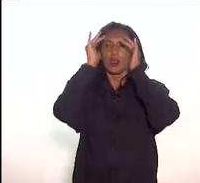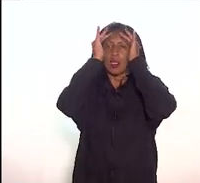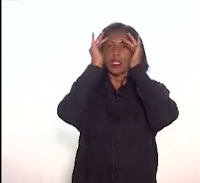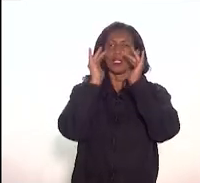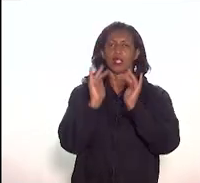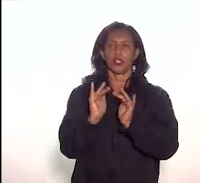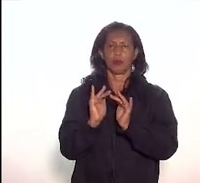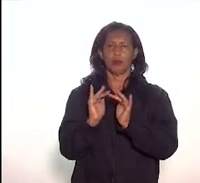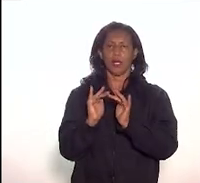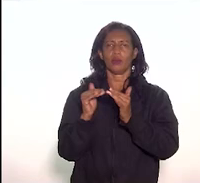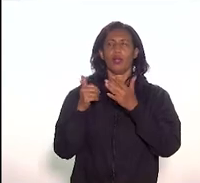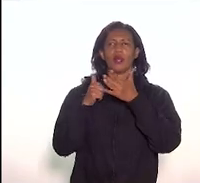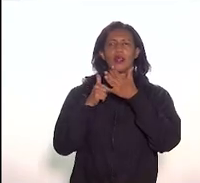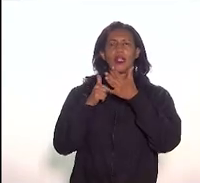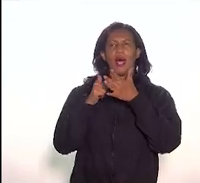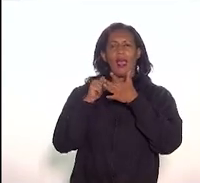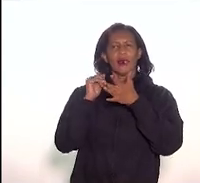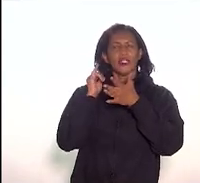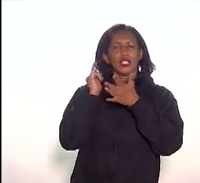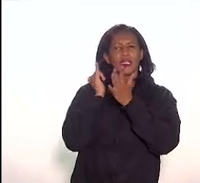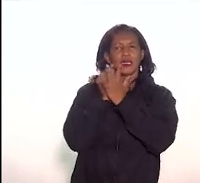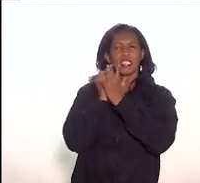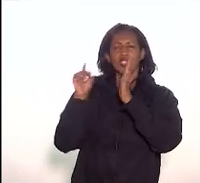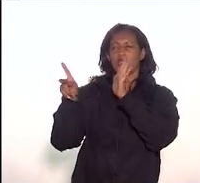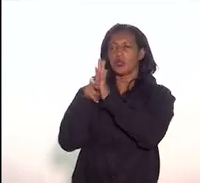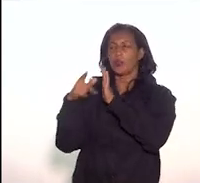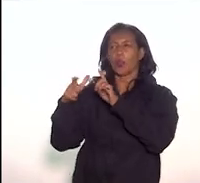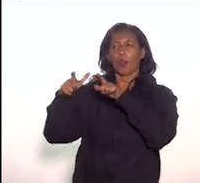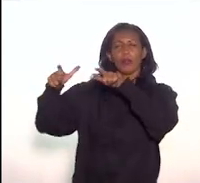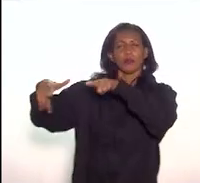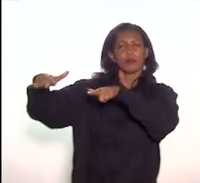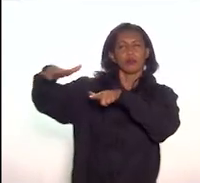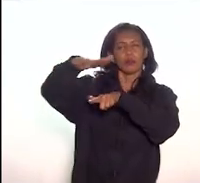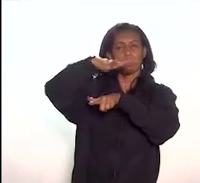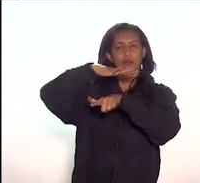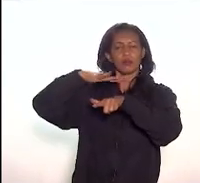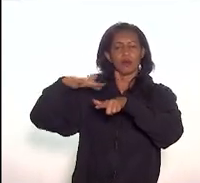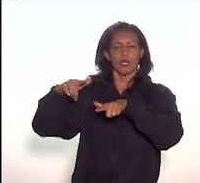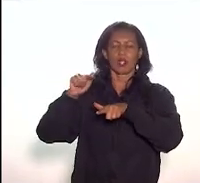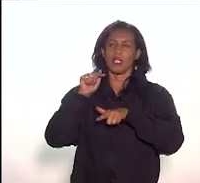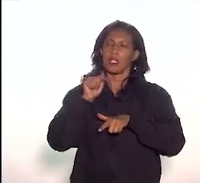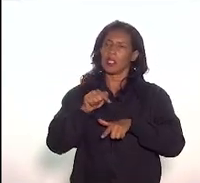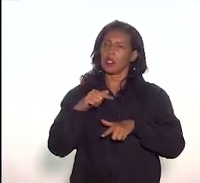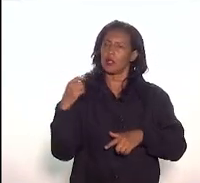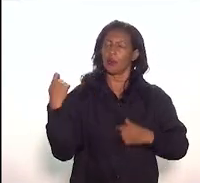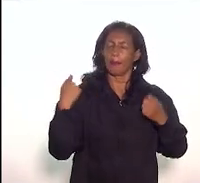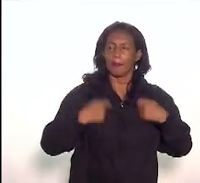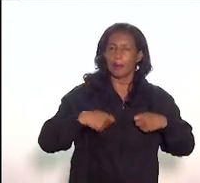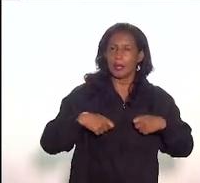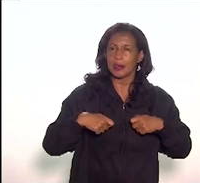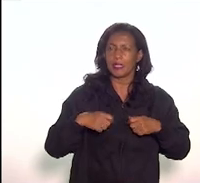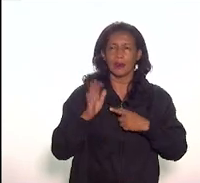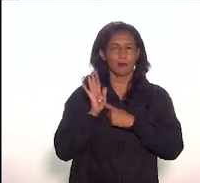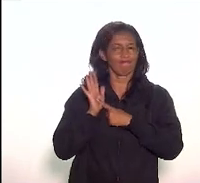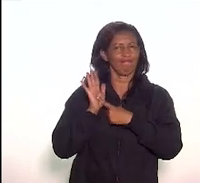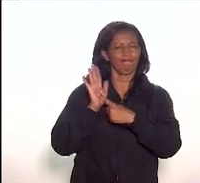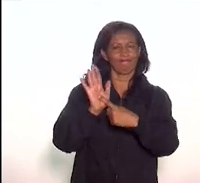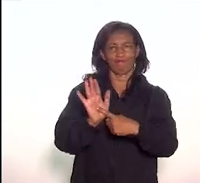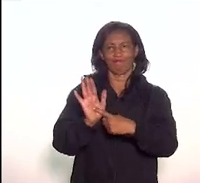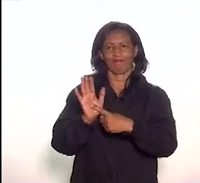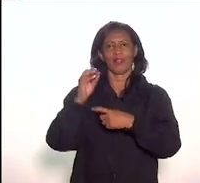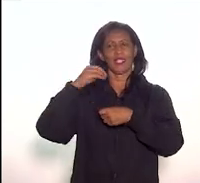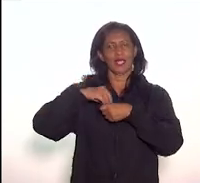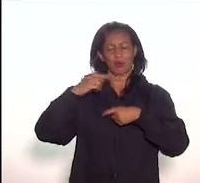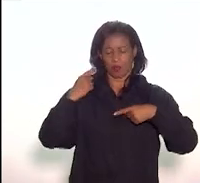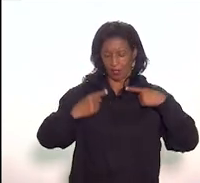às identidades e à pluralidade cultural e isso é realmente um aspecto que precisa muito ser ressaltado nas políticas